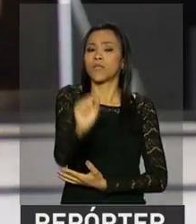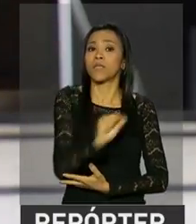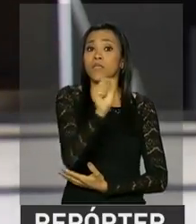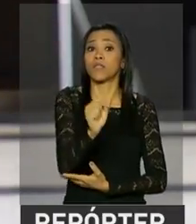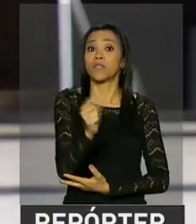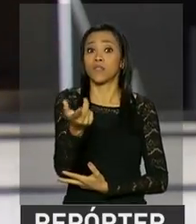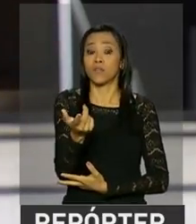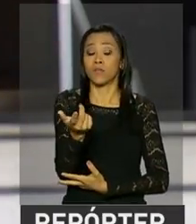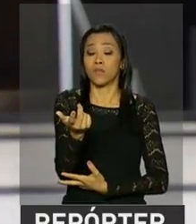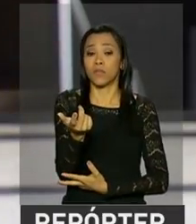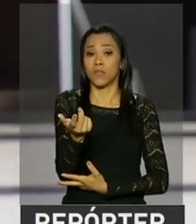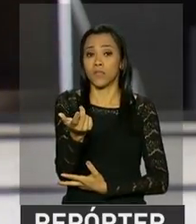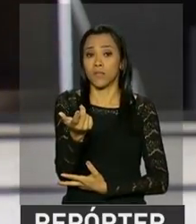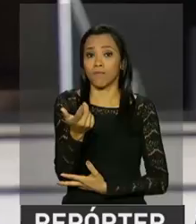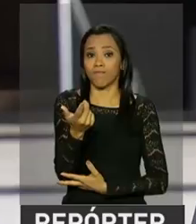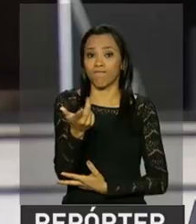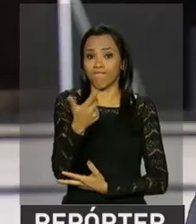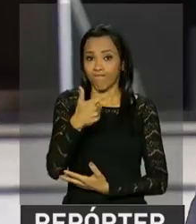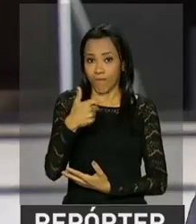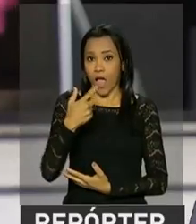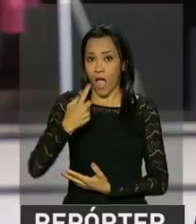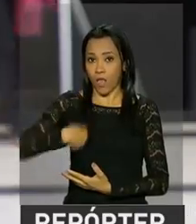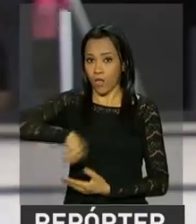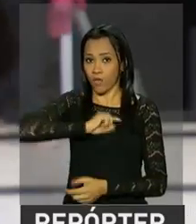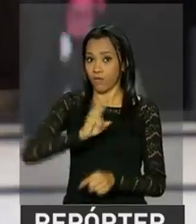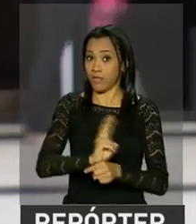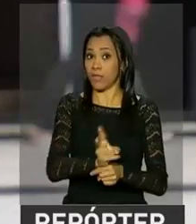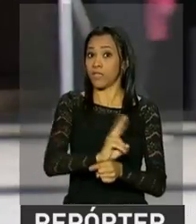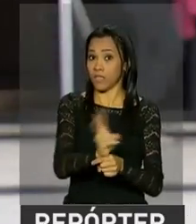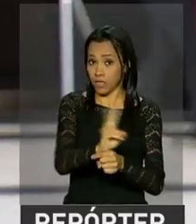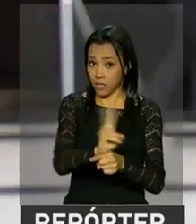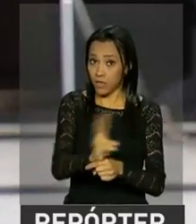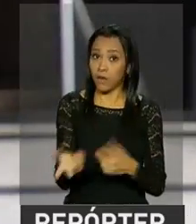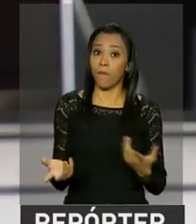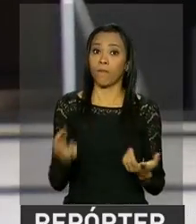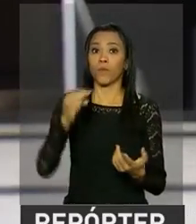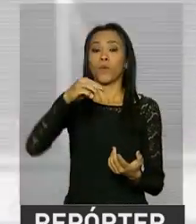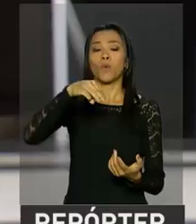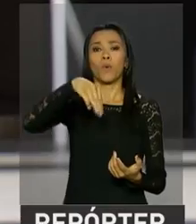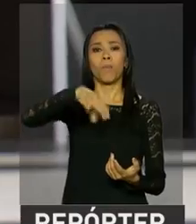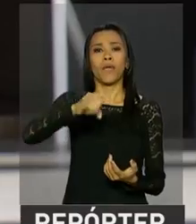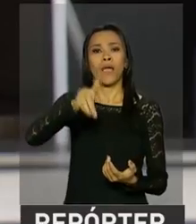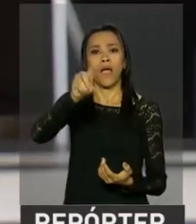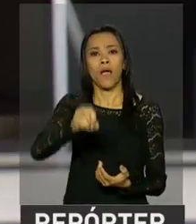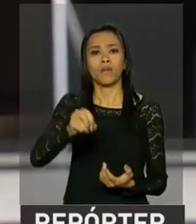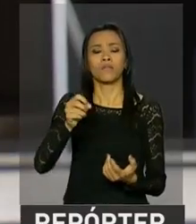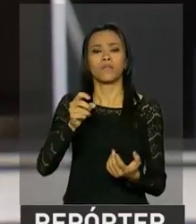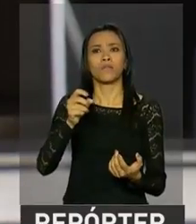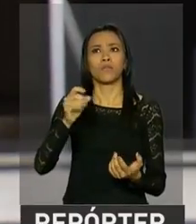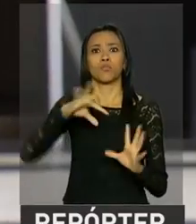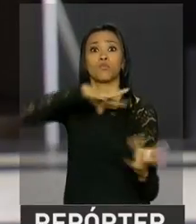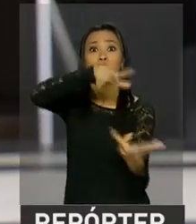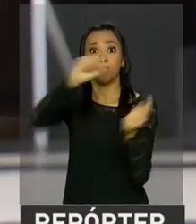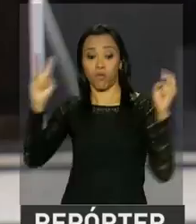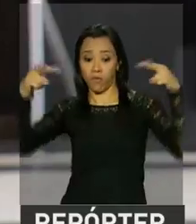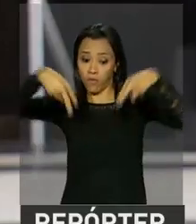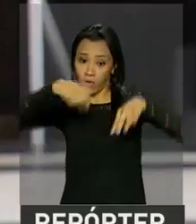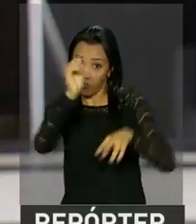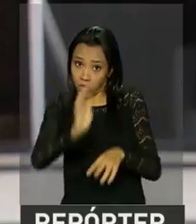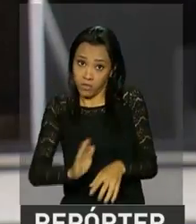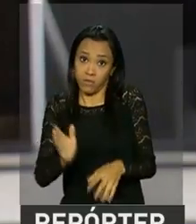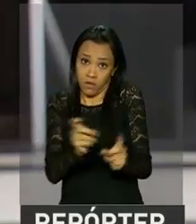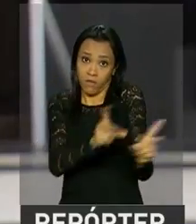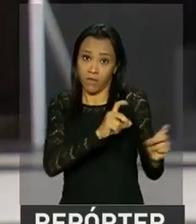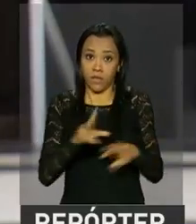as coisas como nós fizemos a nossa fiscalização, como o mercado mundial nos vê. A ideia é que tudo isso fique muito claro,